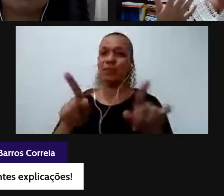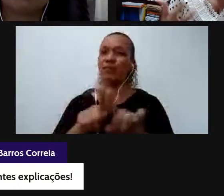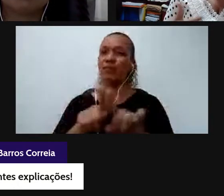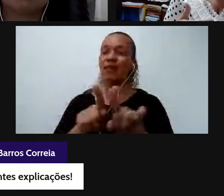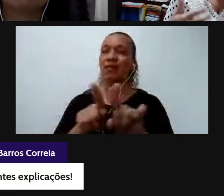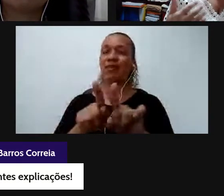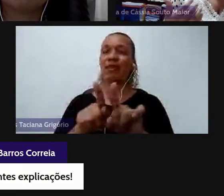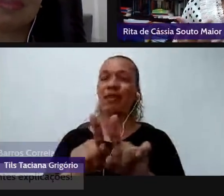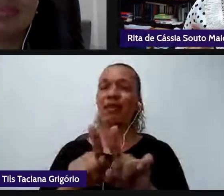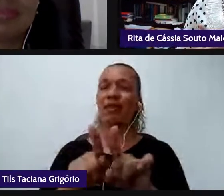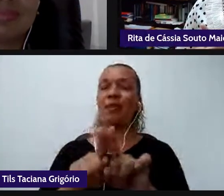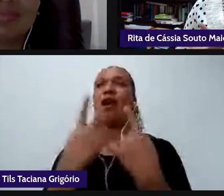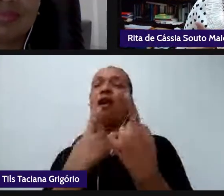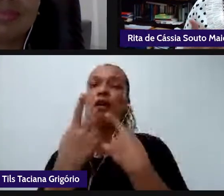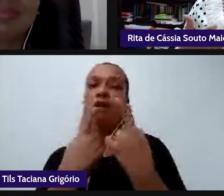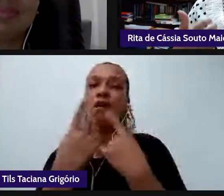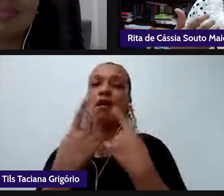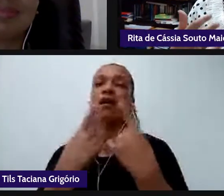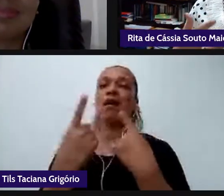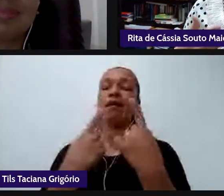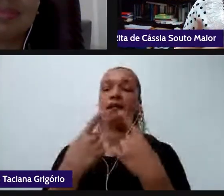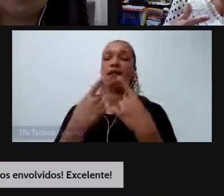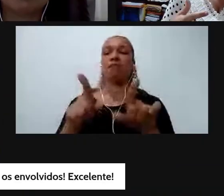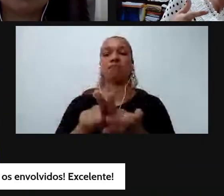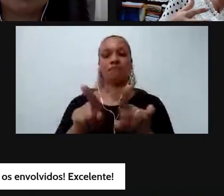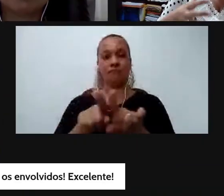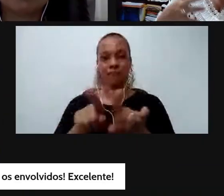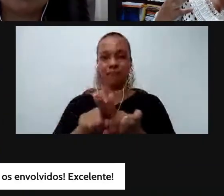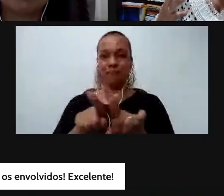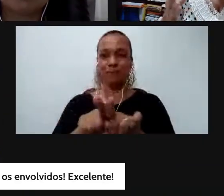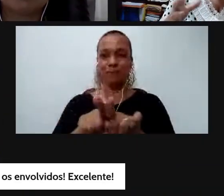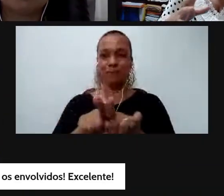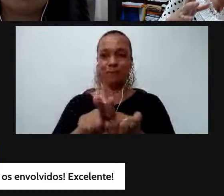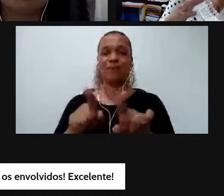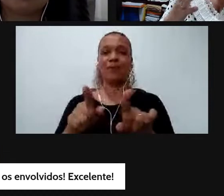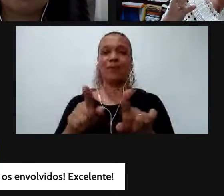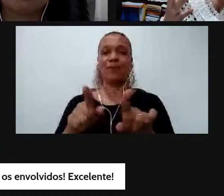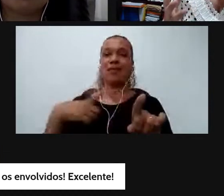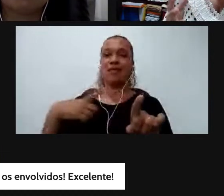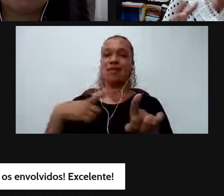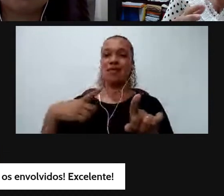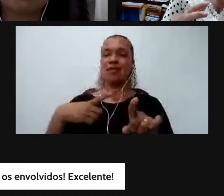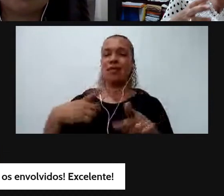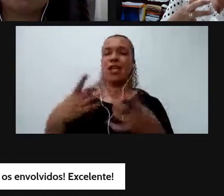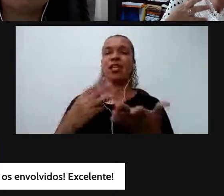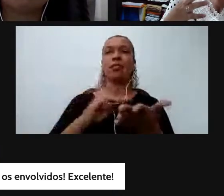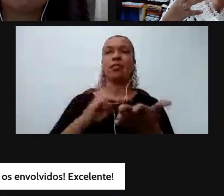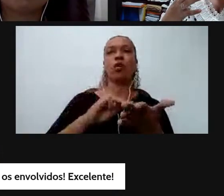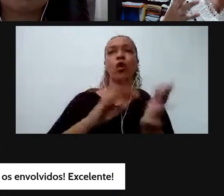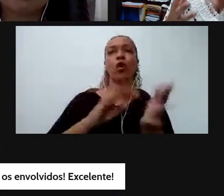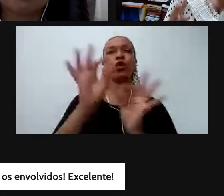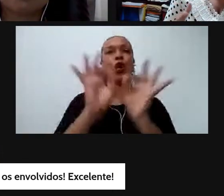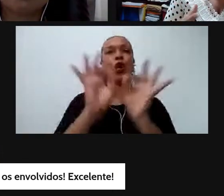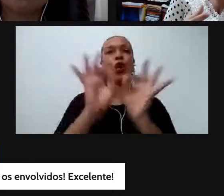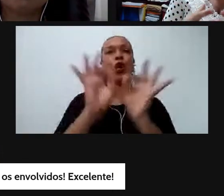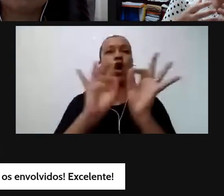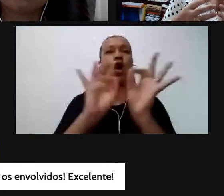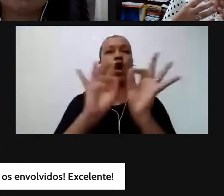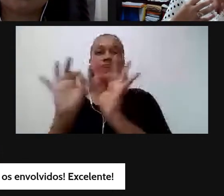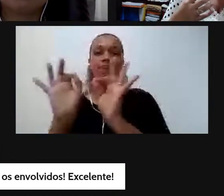dialogar e trazer de um modo assim bastante metódico sistemático de uma maneira muito